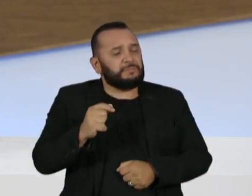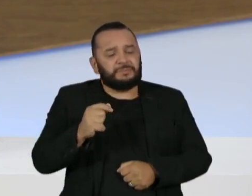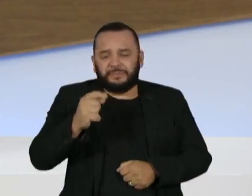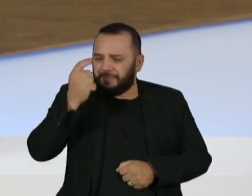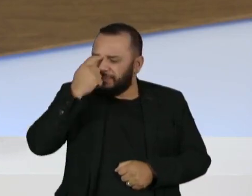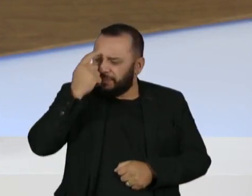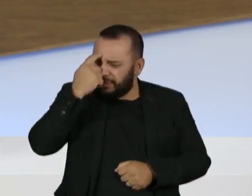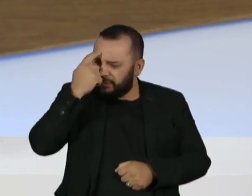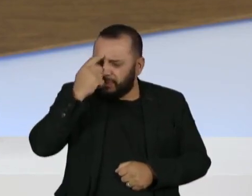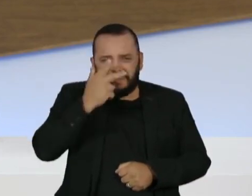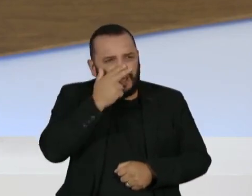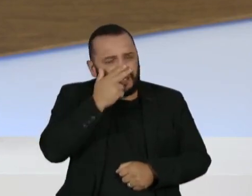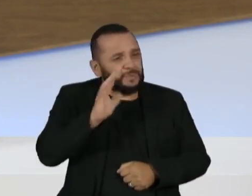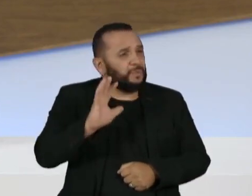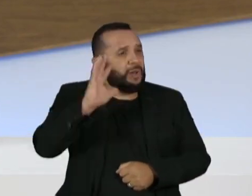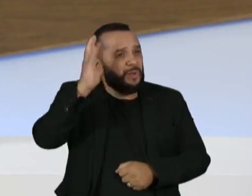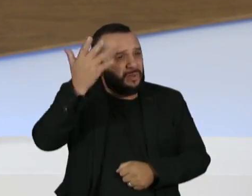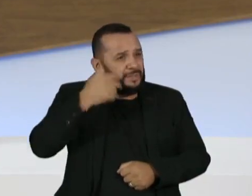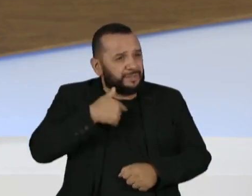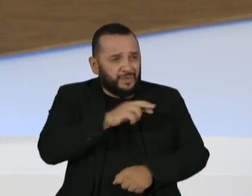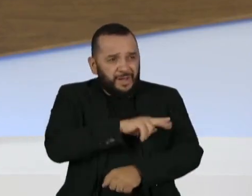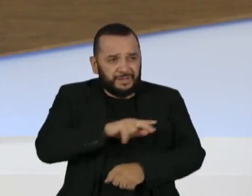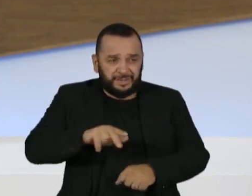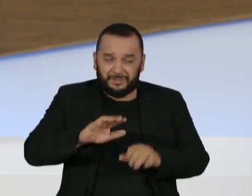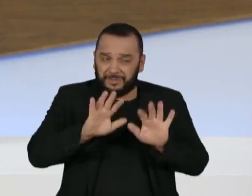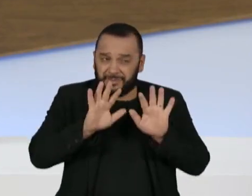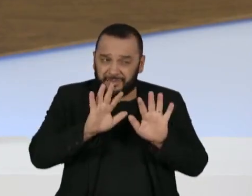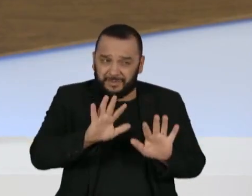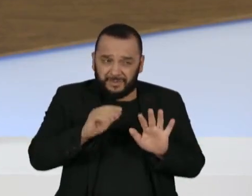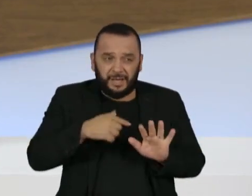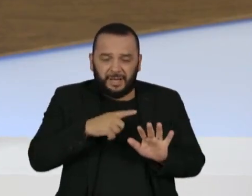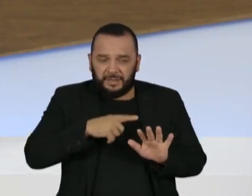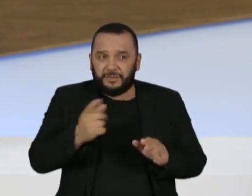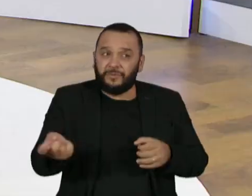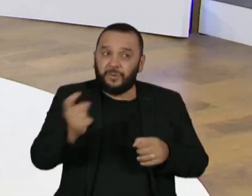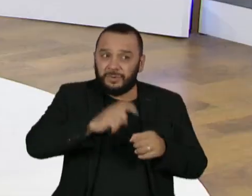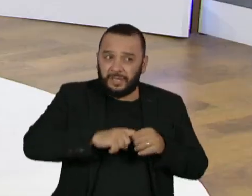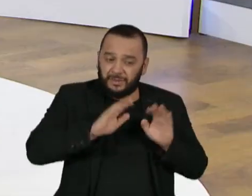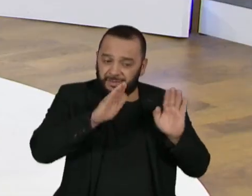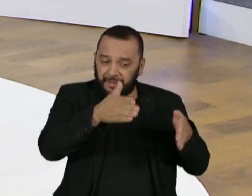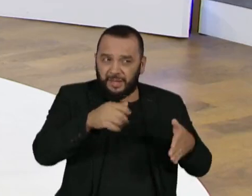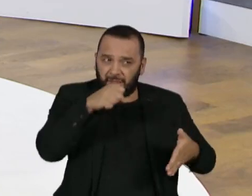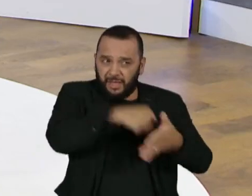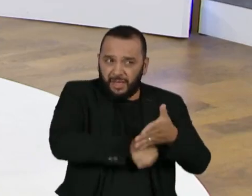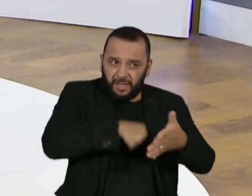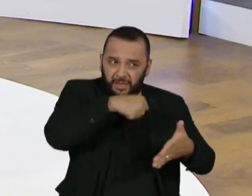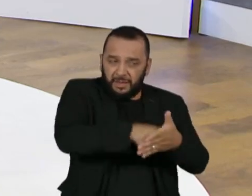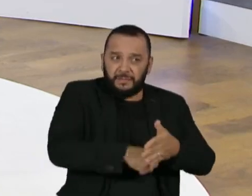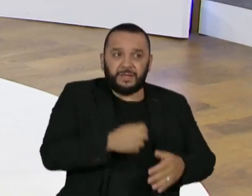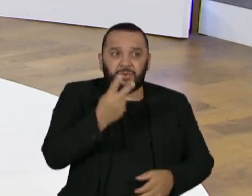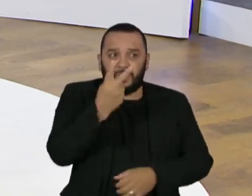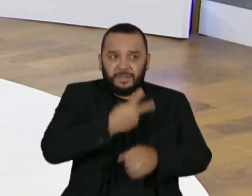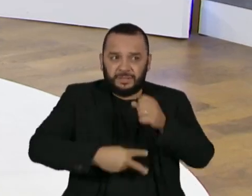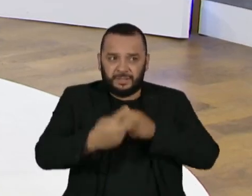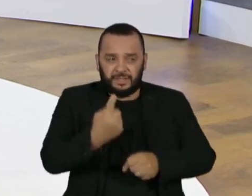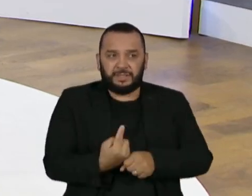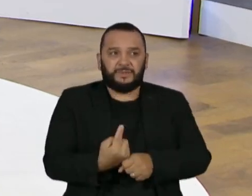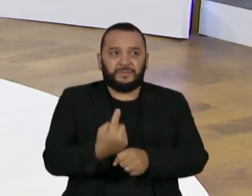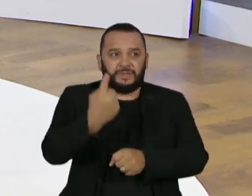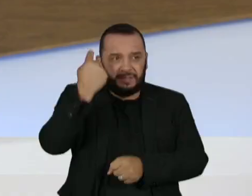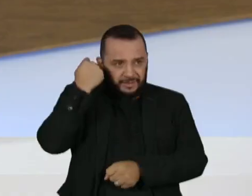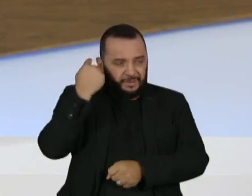racismo. Mas voltando para engajamento e ativismo, você, acho que há dois anos você fez um exame de